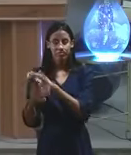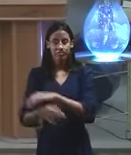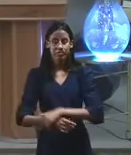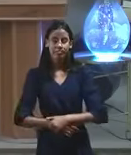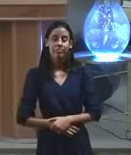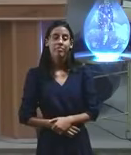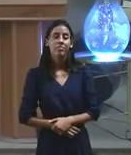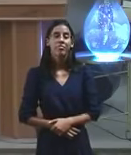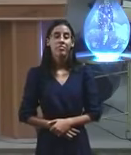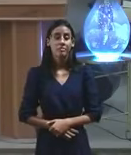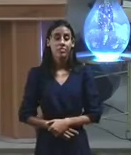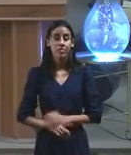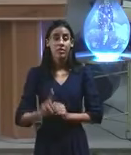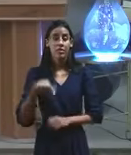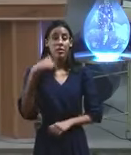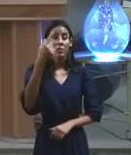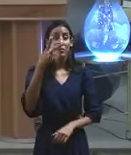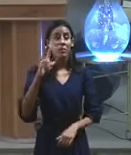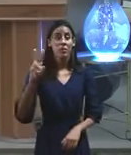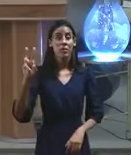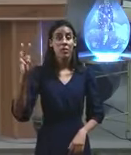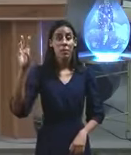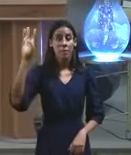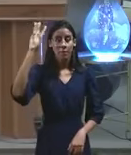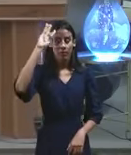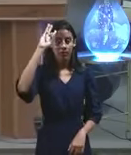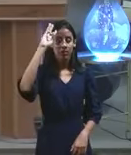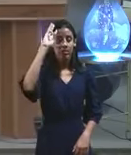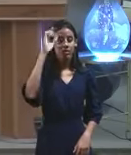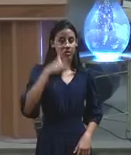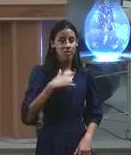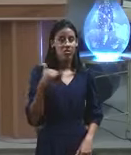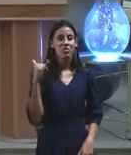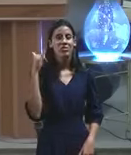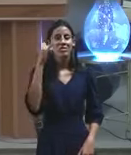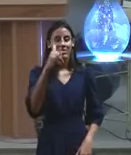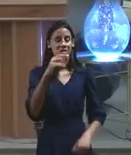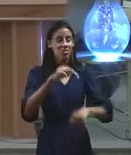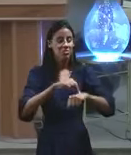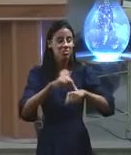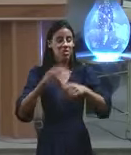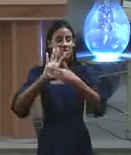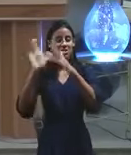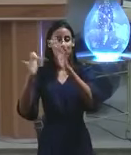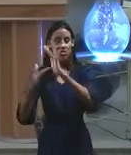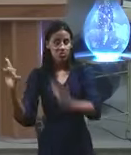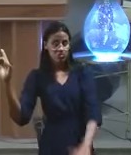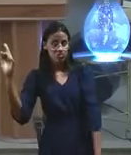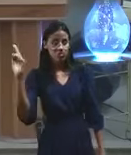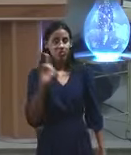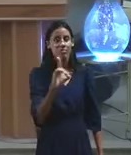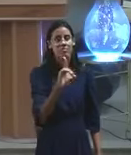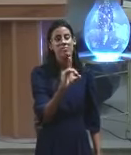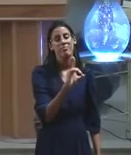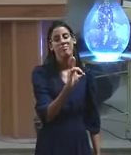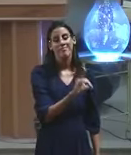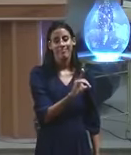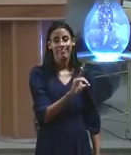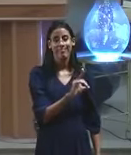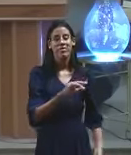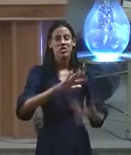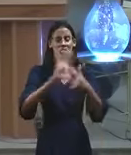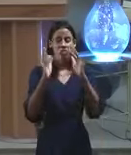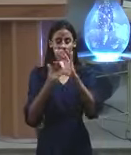Na próxima terça-feira eu vou falar o que acontece quando Jesus entra na casa, mas eu só estou dizendo que Ele chegou,